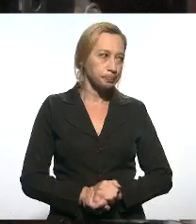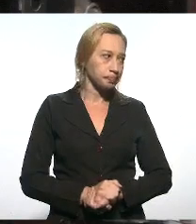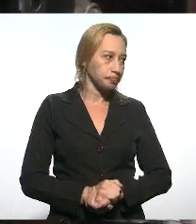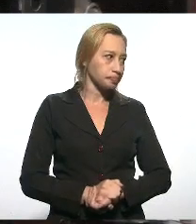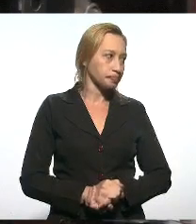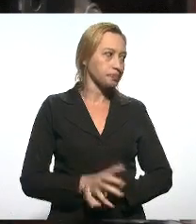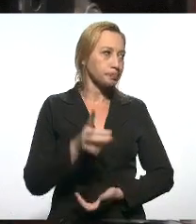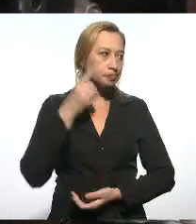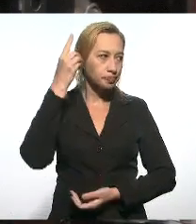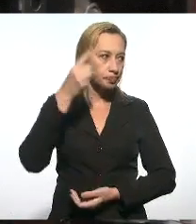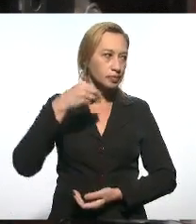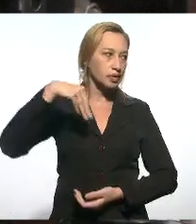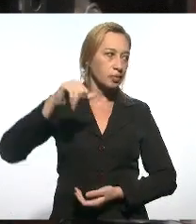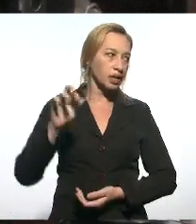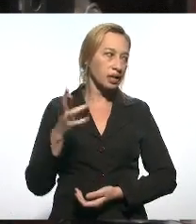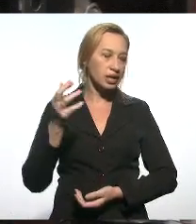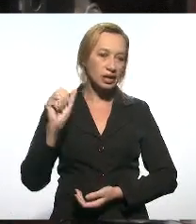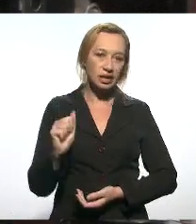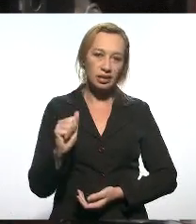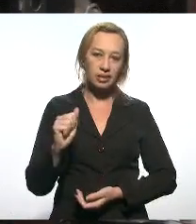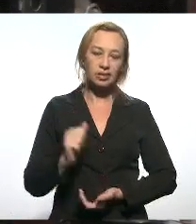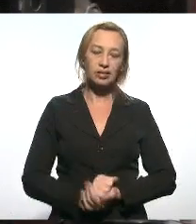Deputado Marina Rocha.